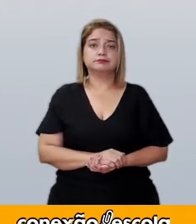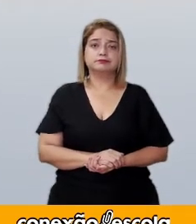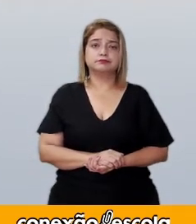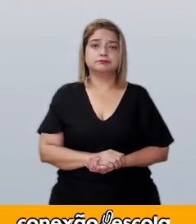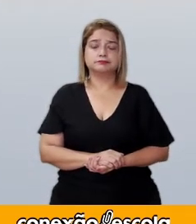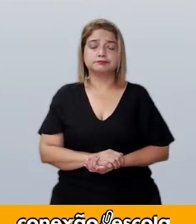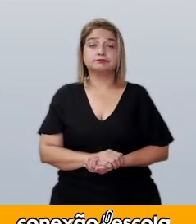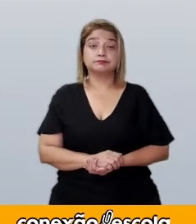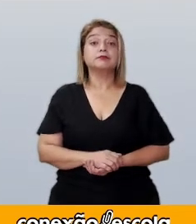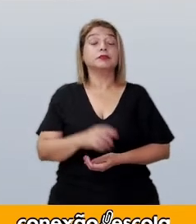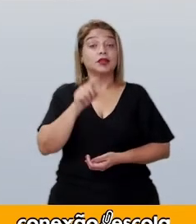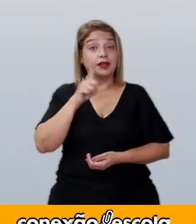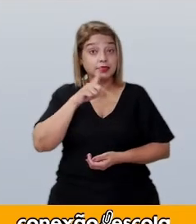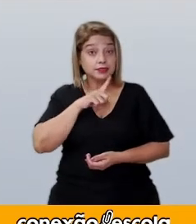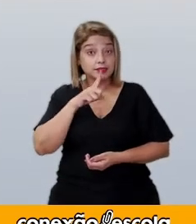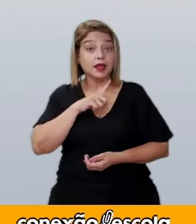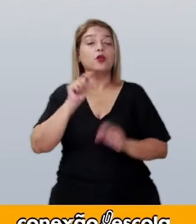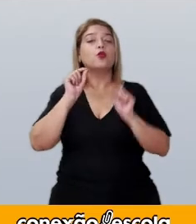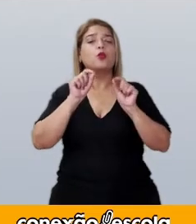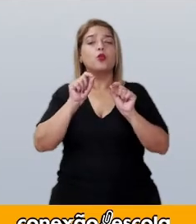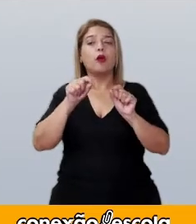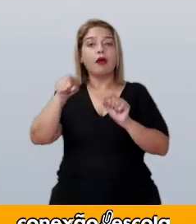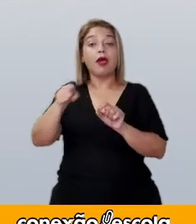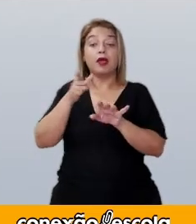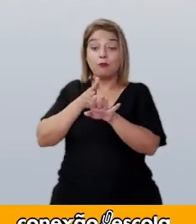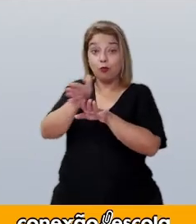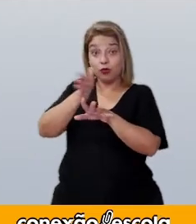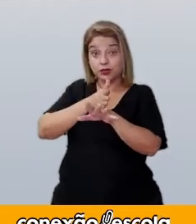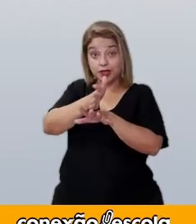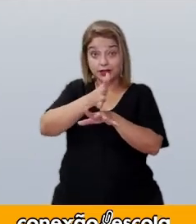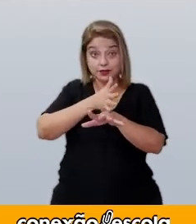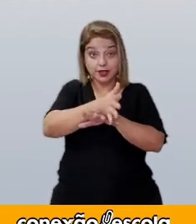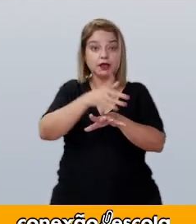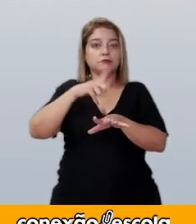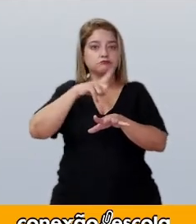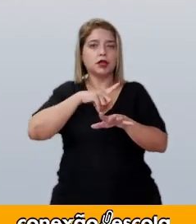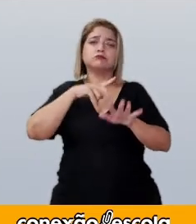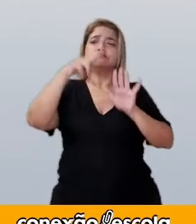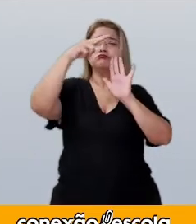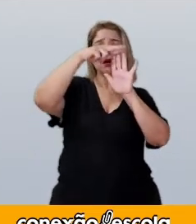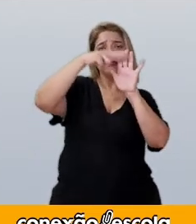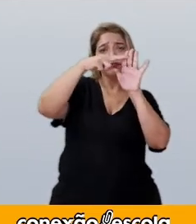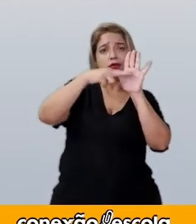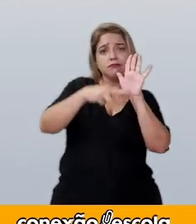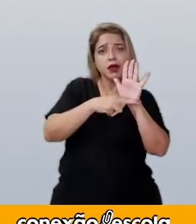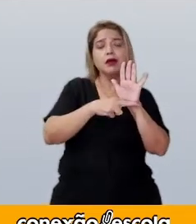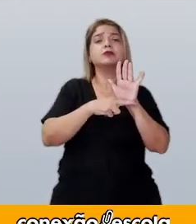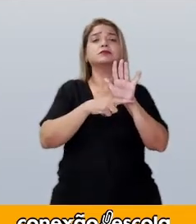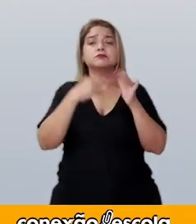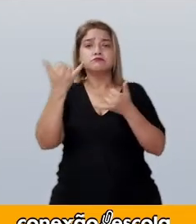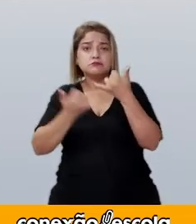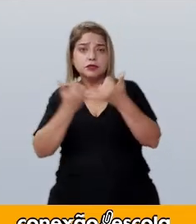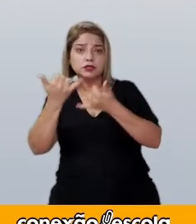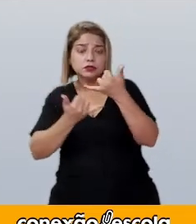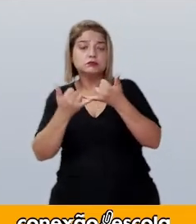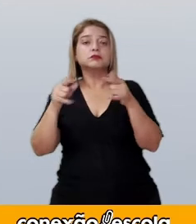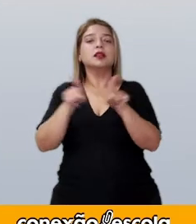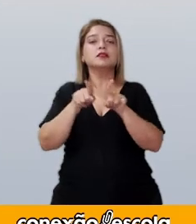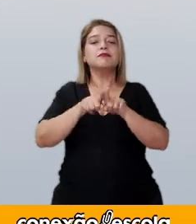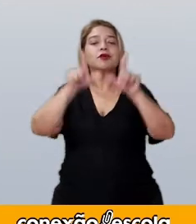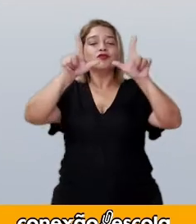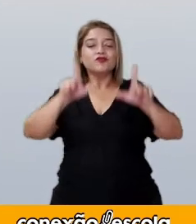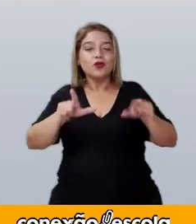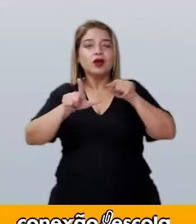Fazendo parte desta modalidade estão regras de jogos, folhetos